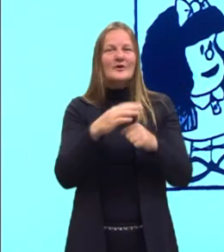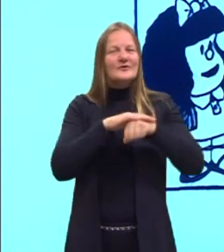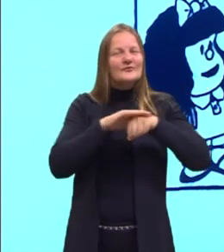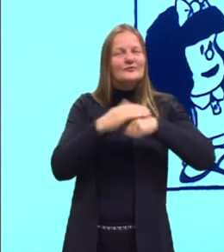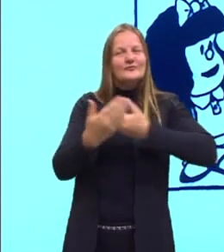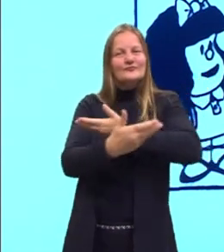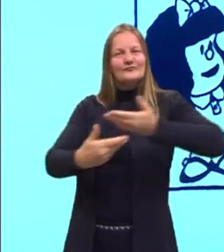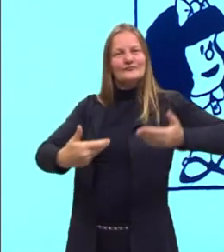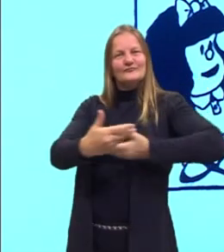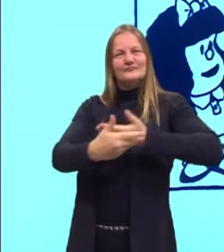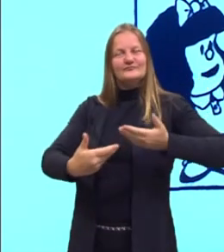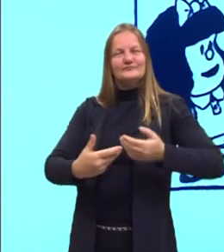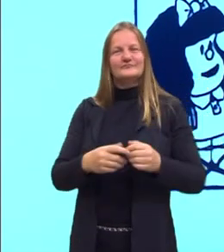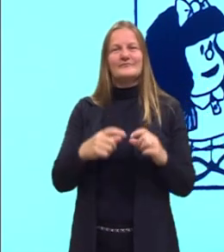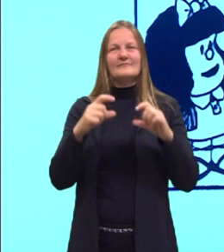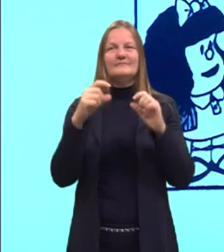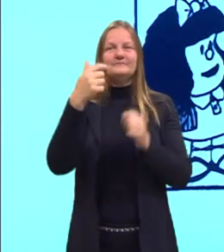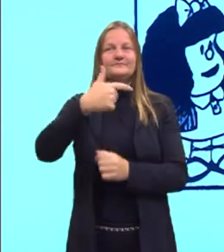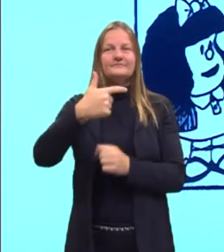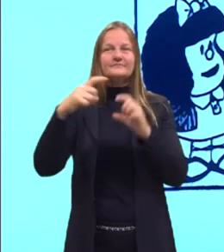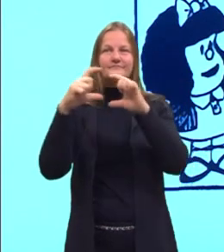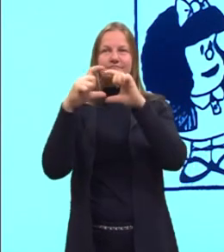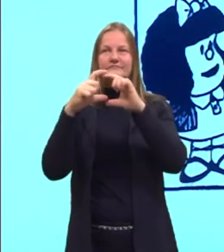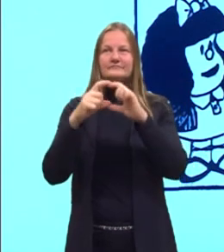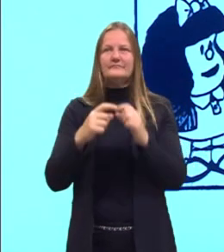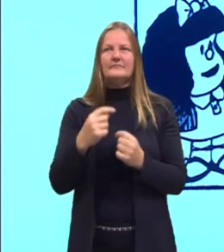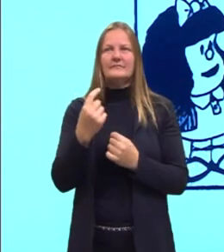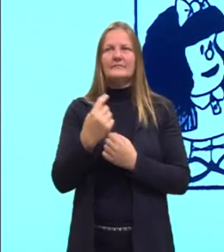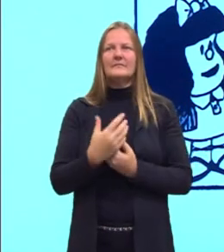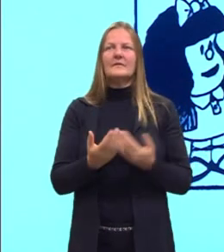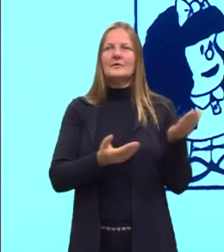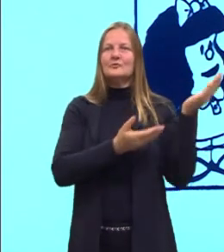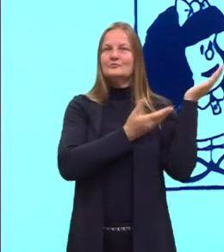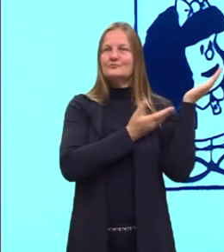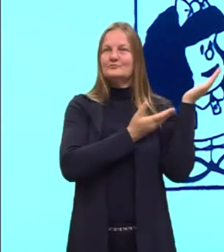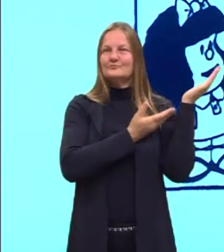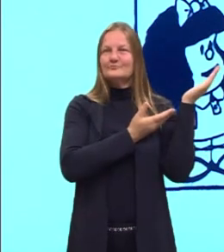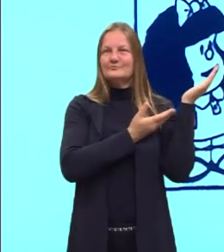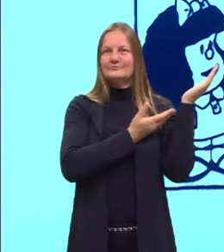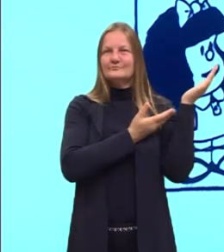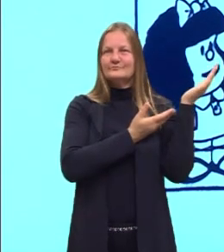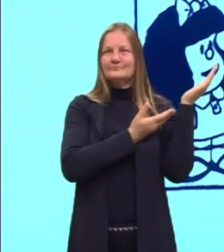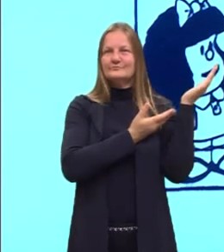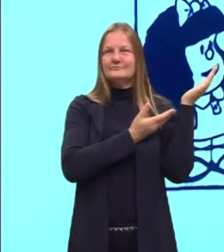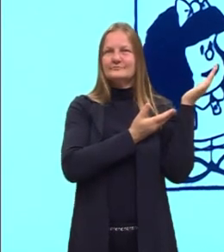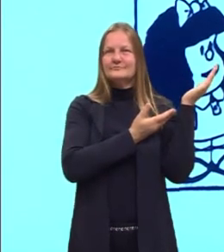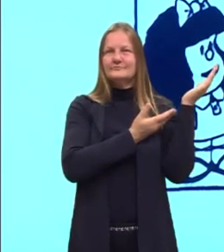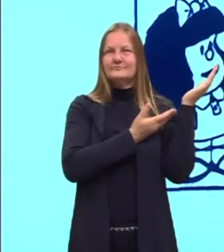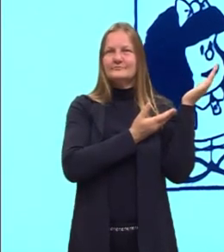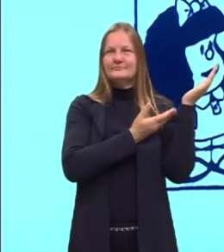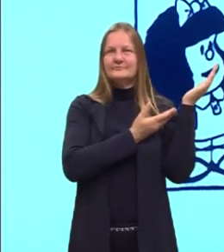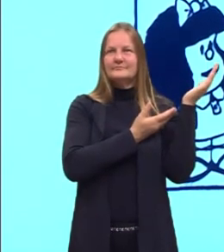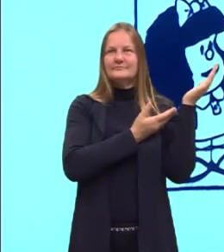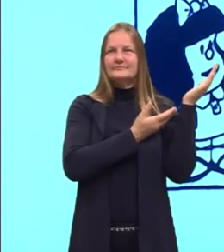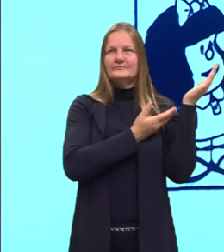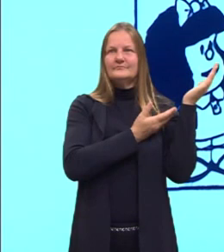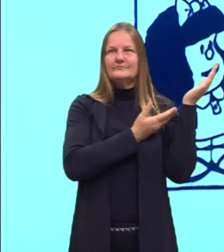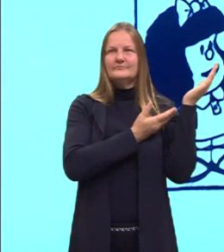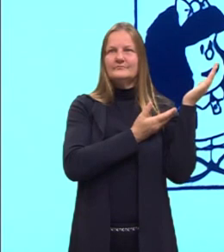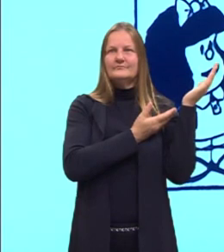no segundo quadrinho, ela diz assim. A woman should contribute to progress and do important things. Então,